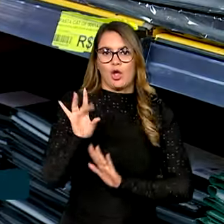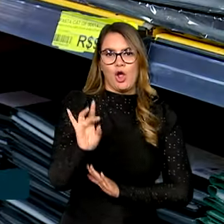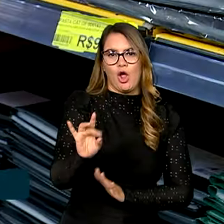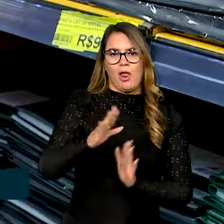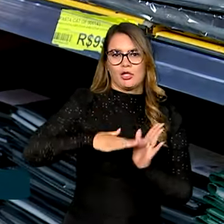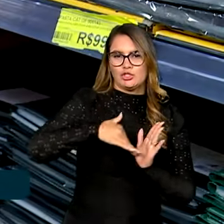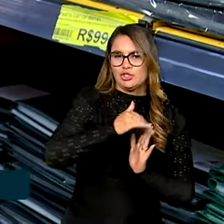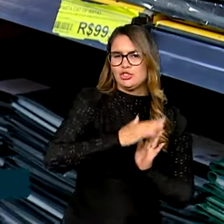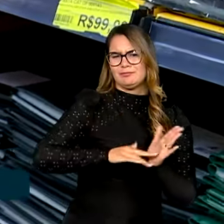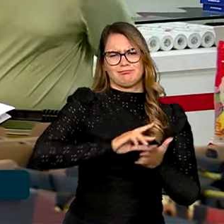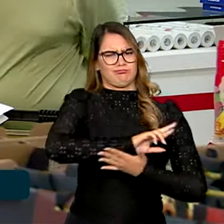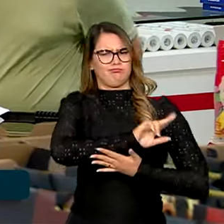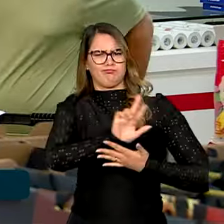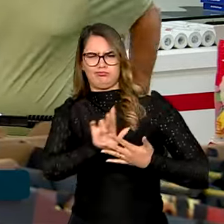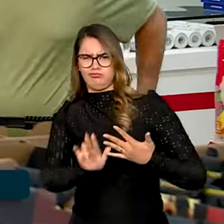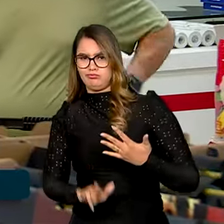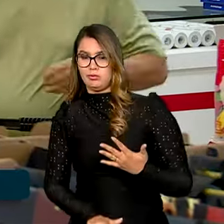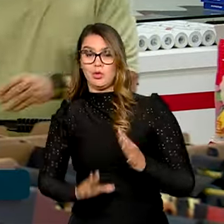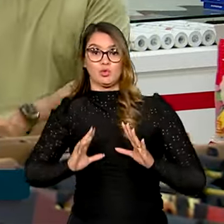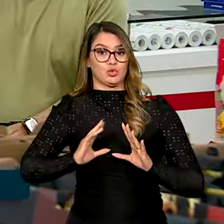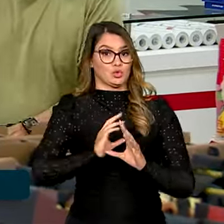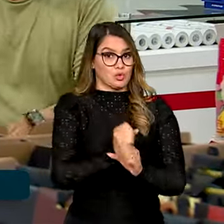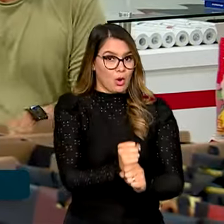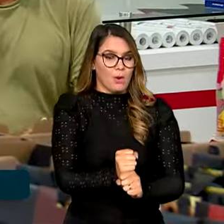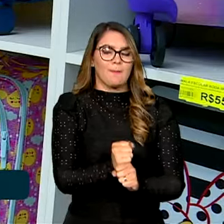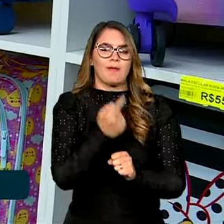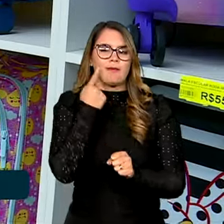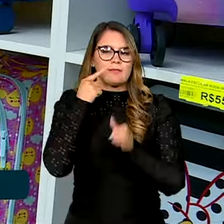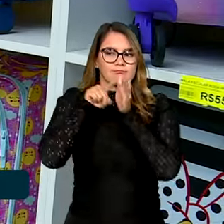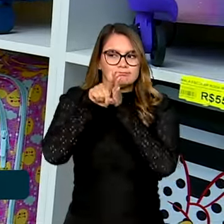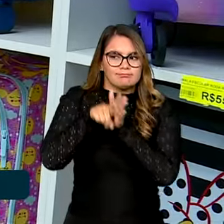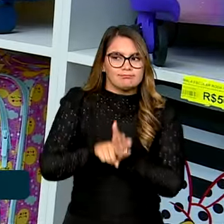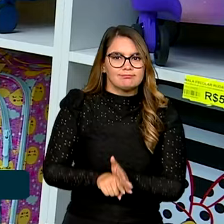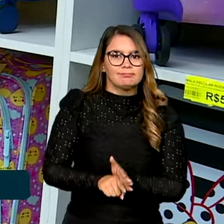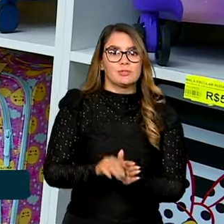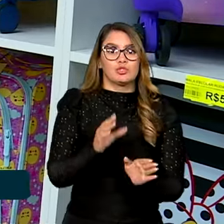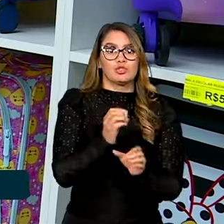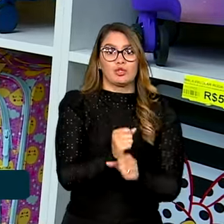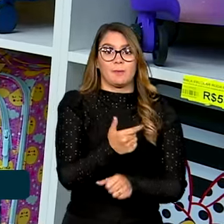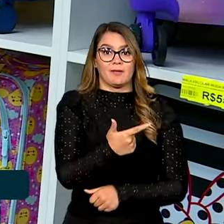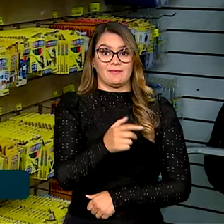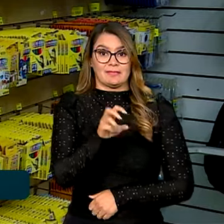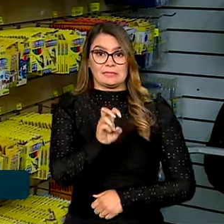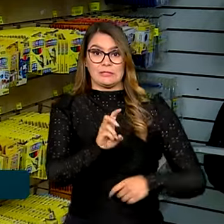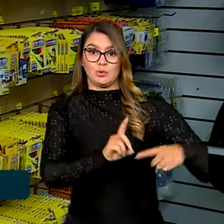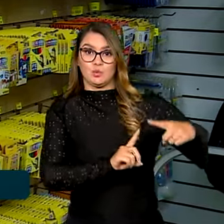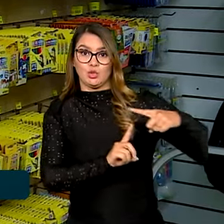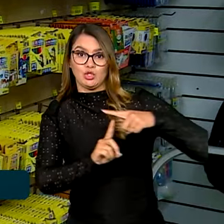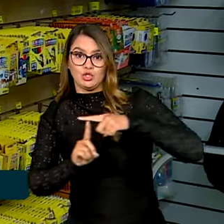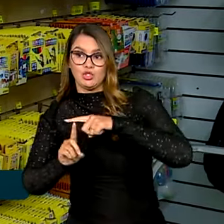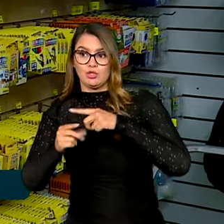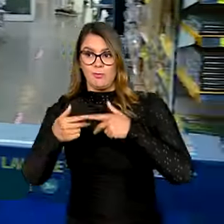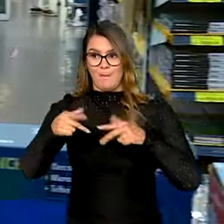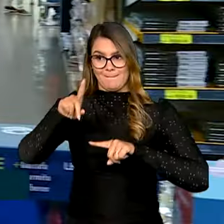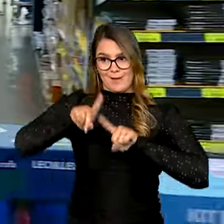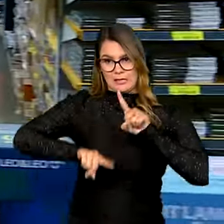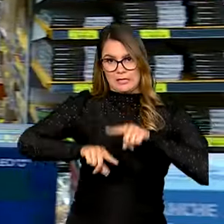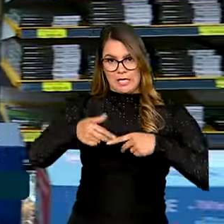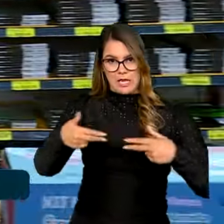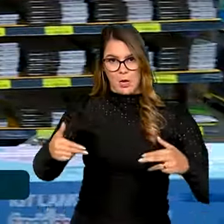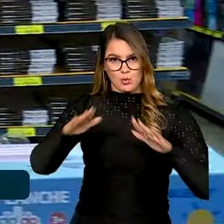tinta, entre outros. Ao todo, o órgão inspeciona a qualidade de 25 tipos de artigos escolares.